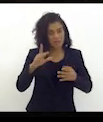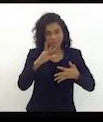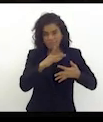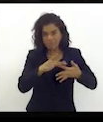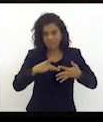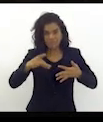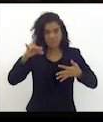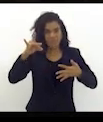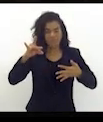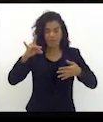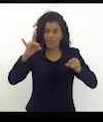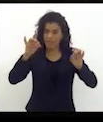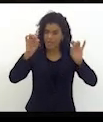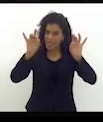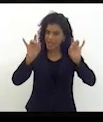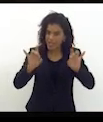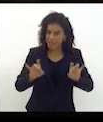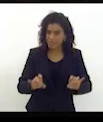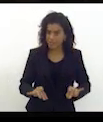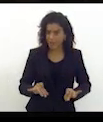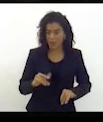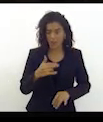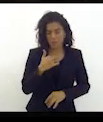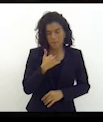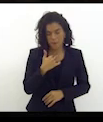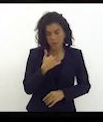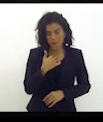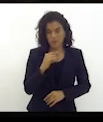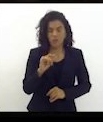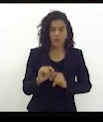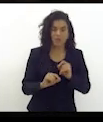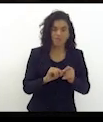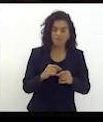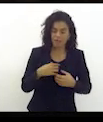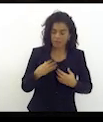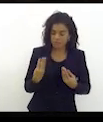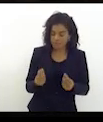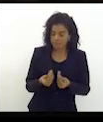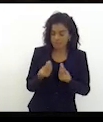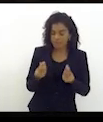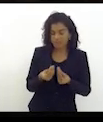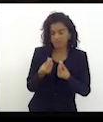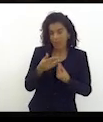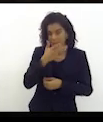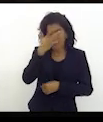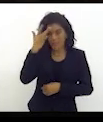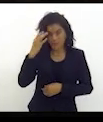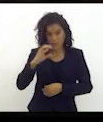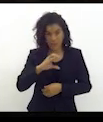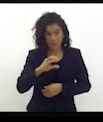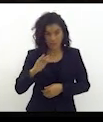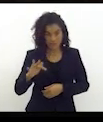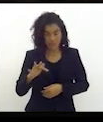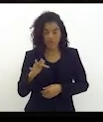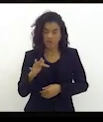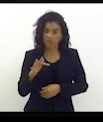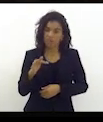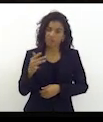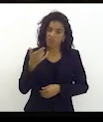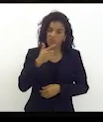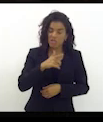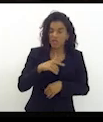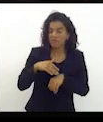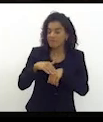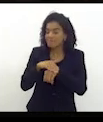pode retirar da pessoa, e essa sensibilidade, o cabufriense o tem. Eu, num diálogo recente,